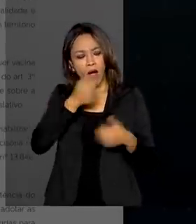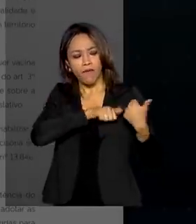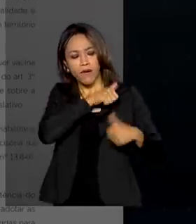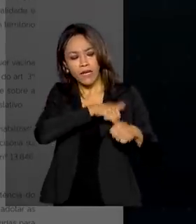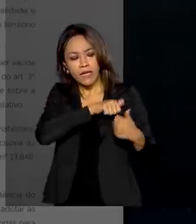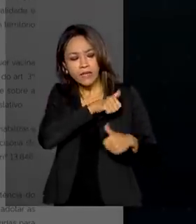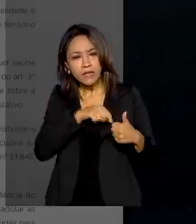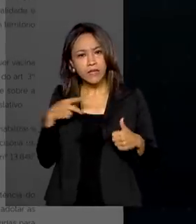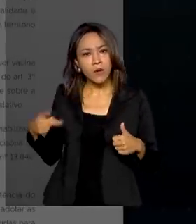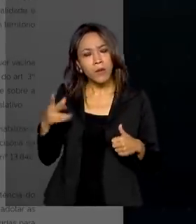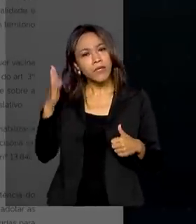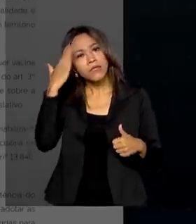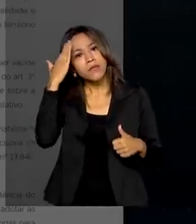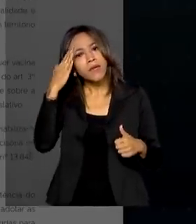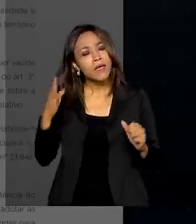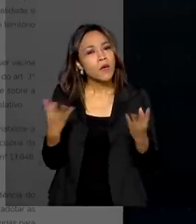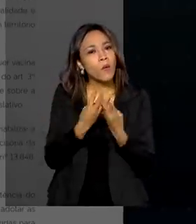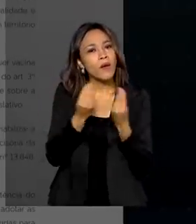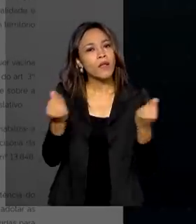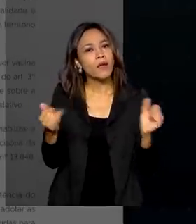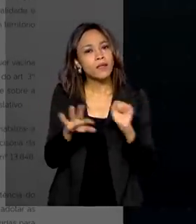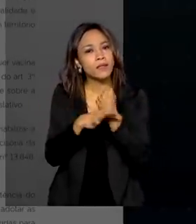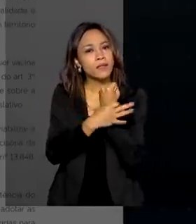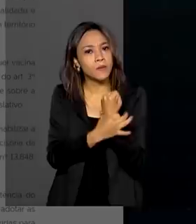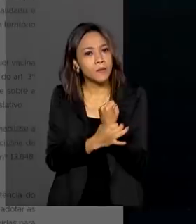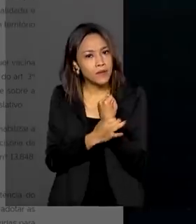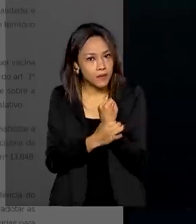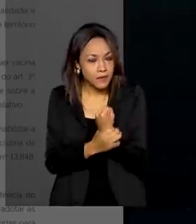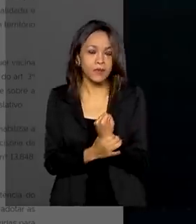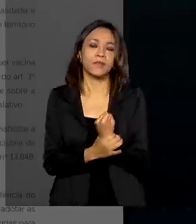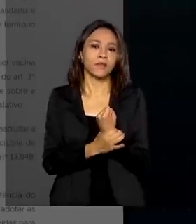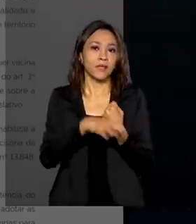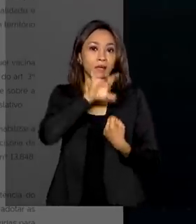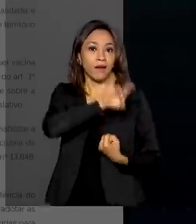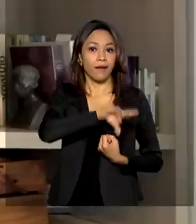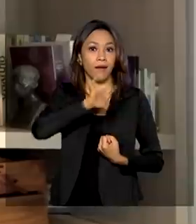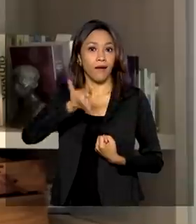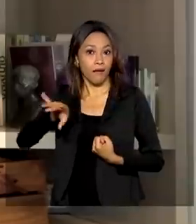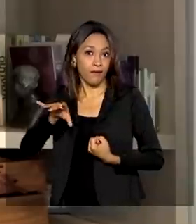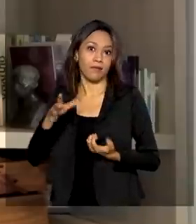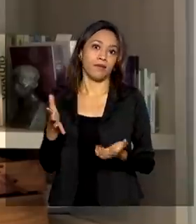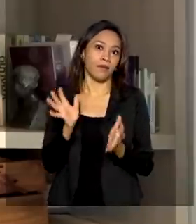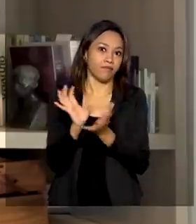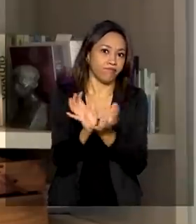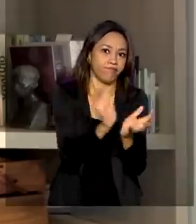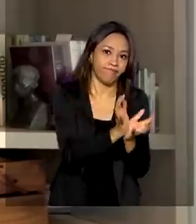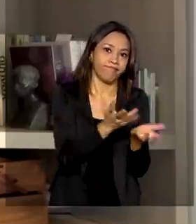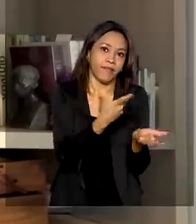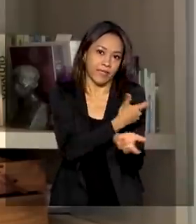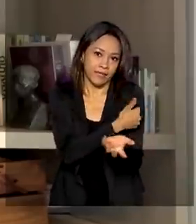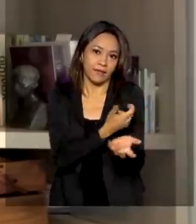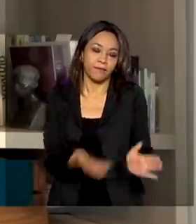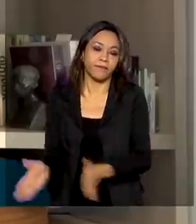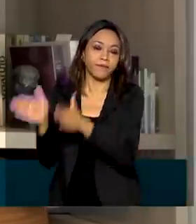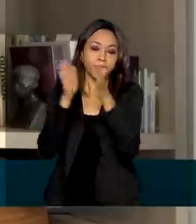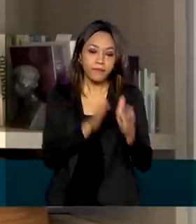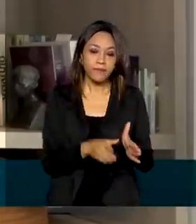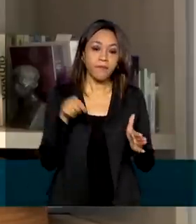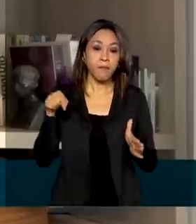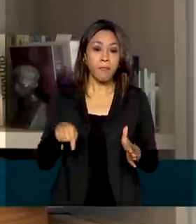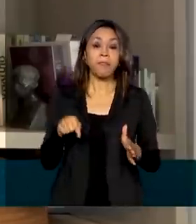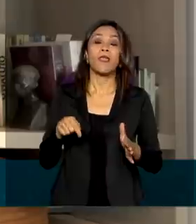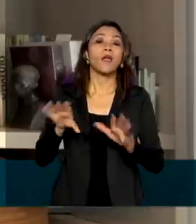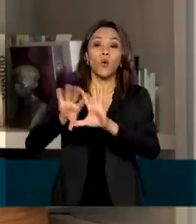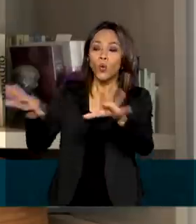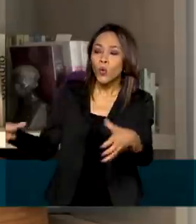acerca da segurança, qualidade e eficácia em cada caso. O COVAX Facility é um instrumento internacional